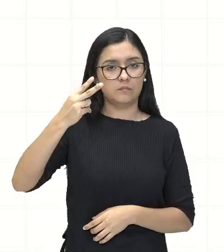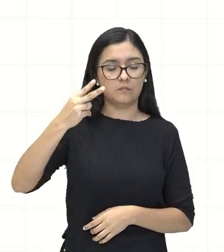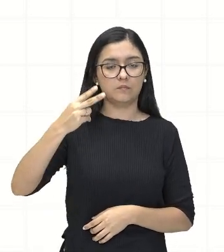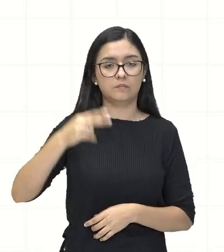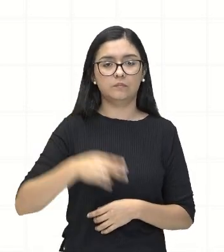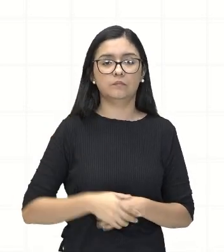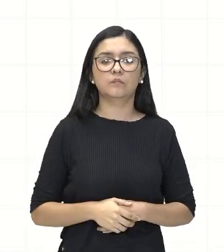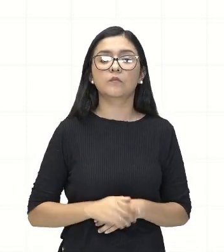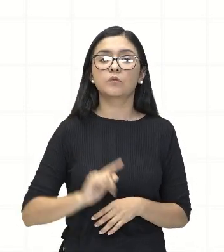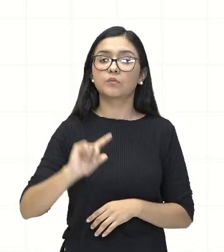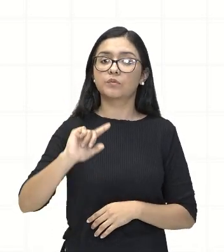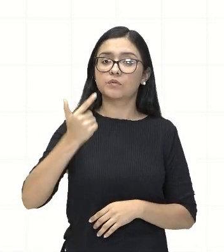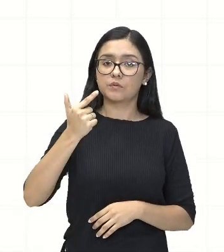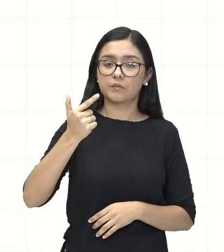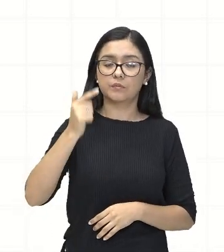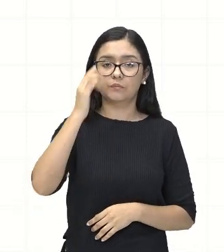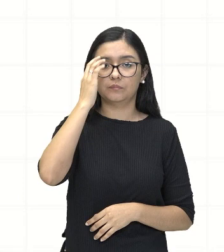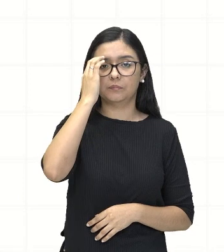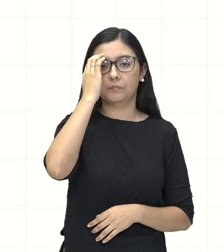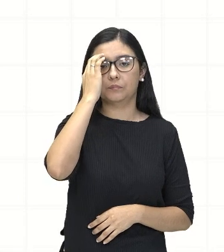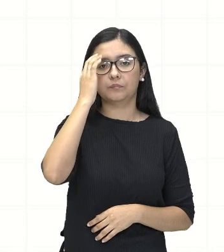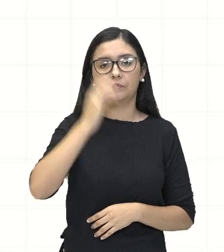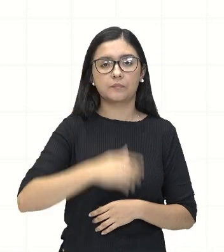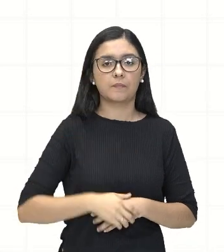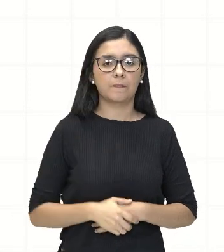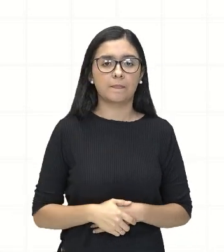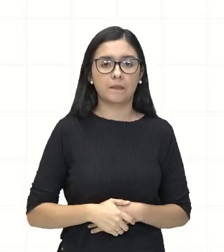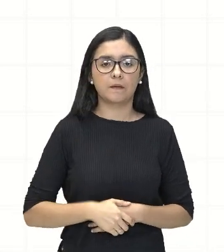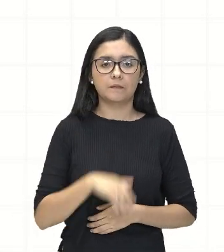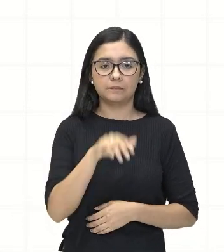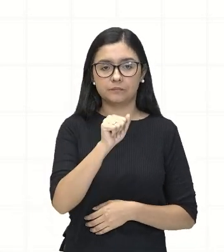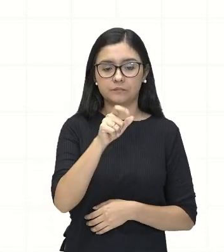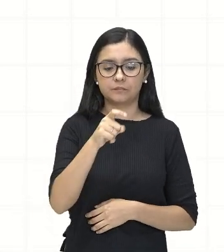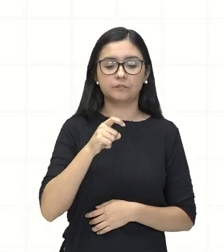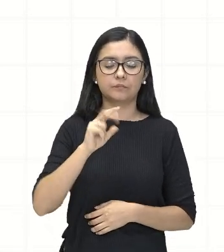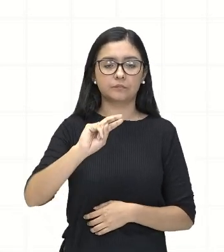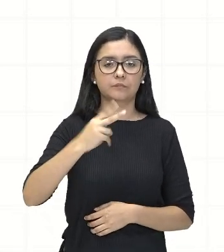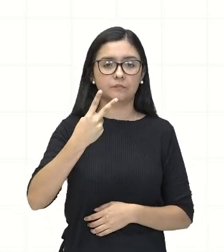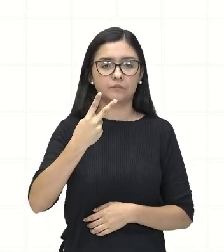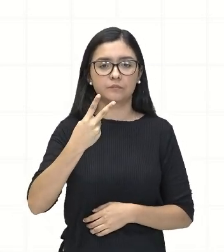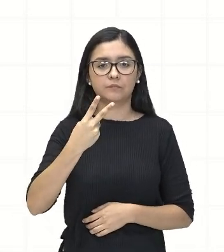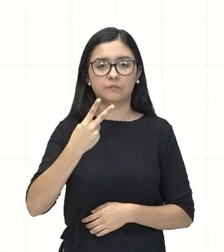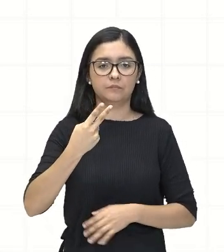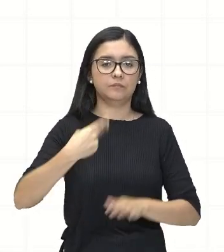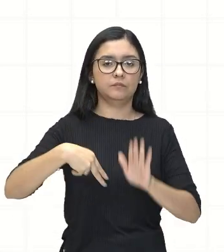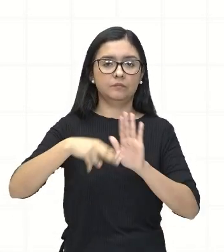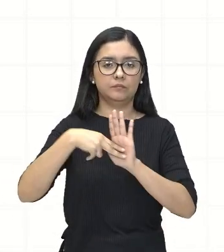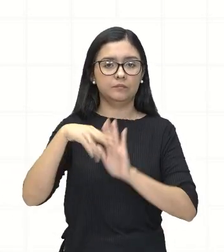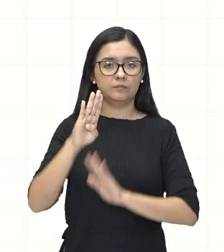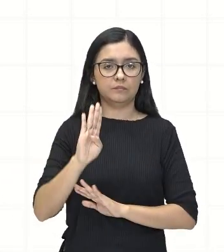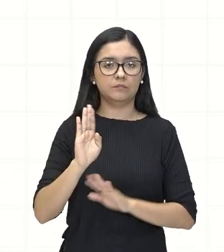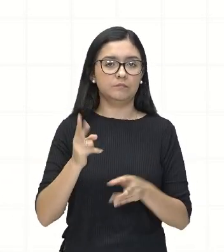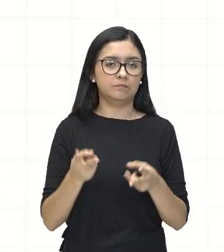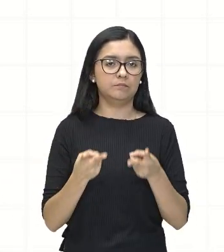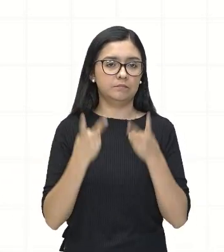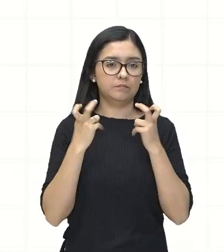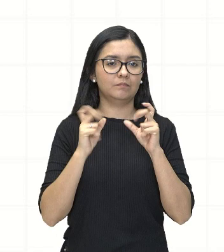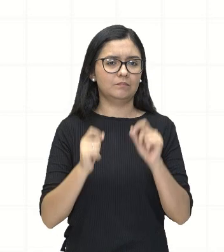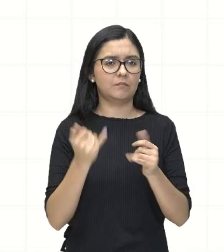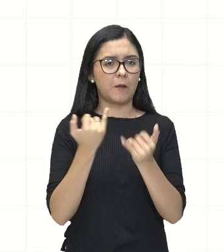do segundo grau Ax ao quadrado igual a B. E vejam que aqui nós temos muito parecido.